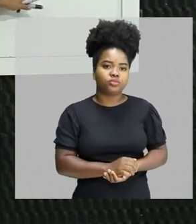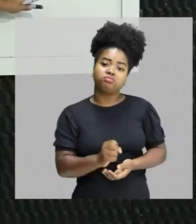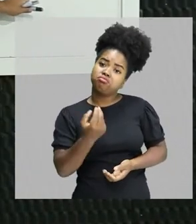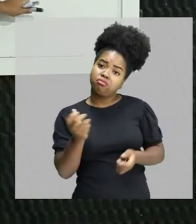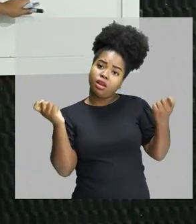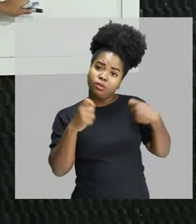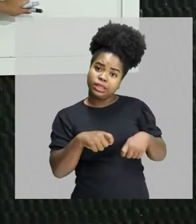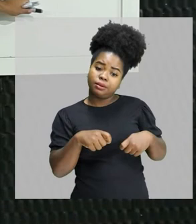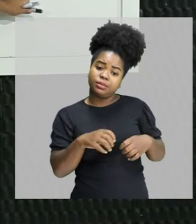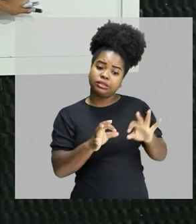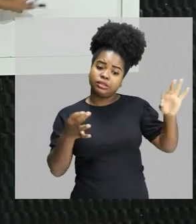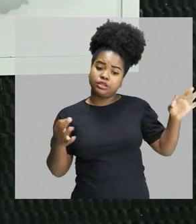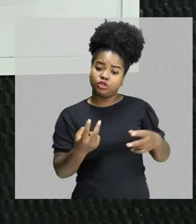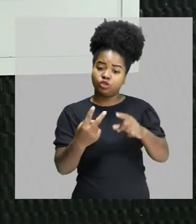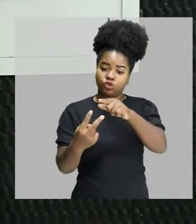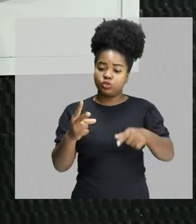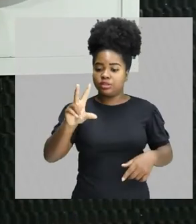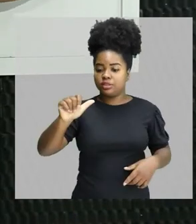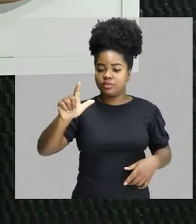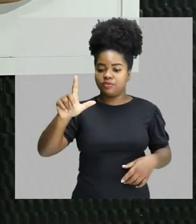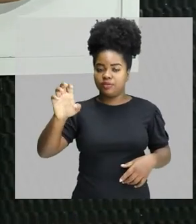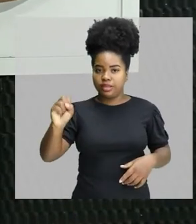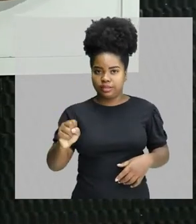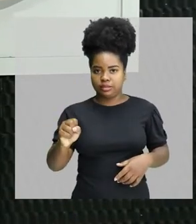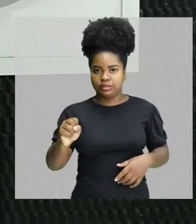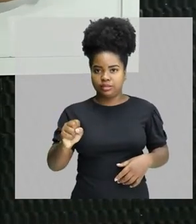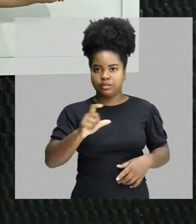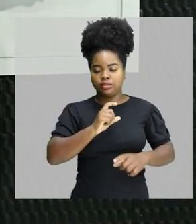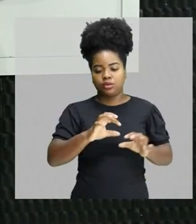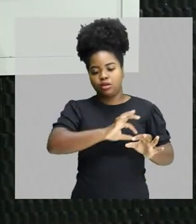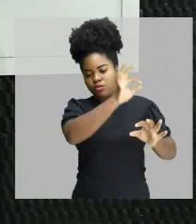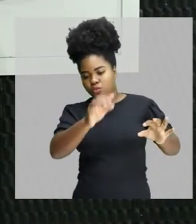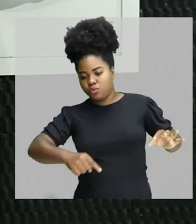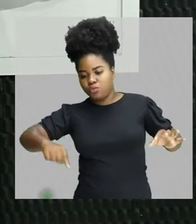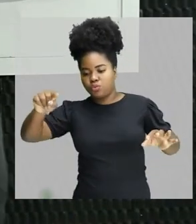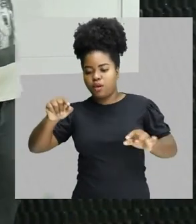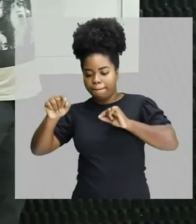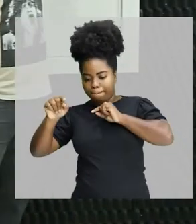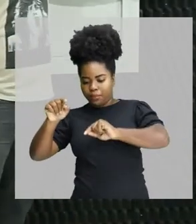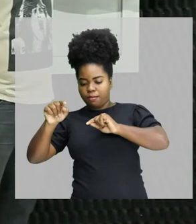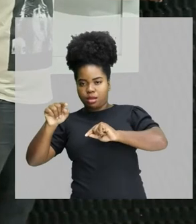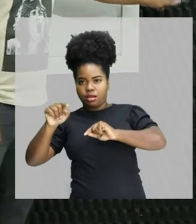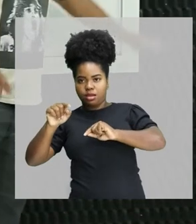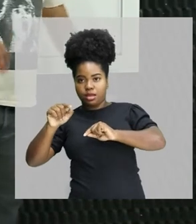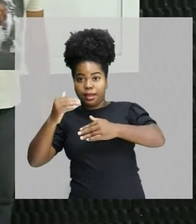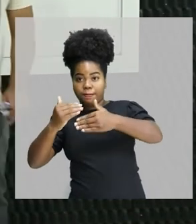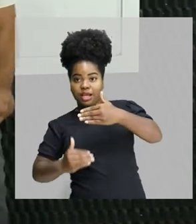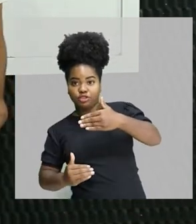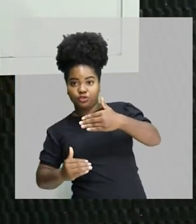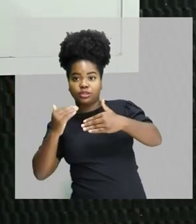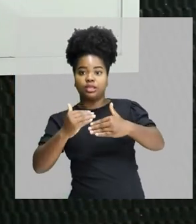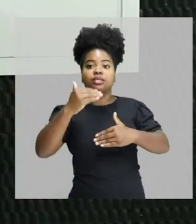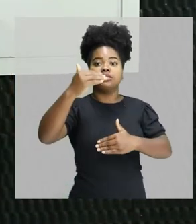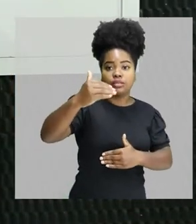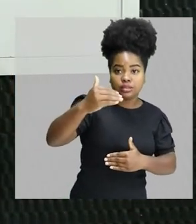comprimento de onda também pode ser a distância entre dois vales, que são esses pontos aqui embaixo. Se eu pegar dois vales consecutivos, eu tenho